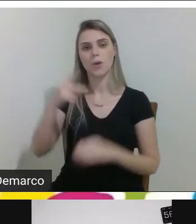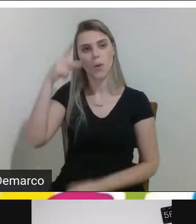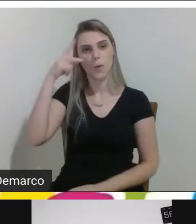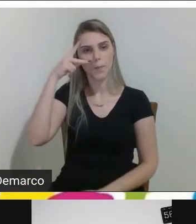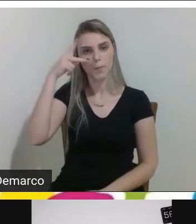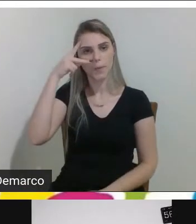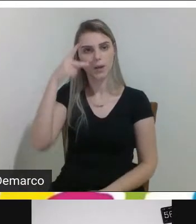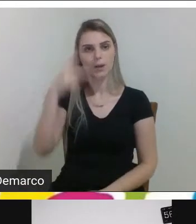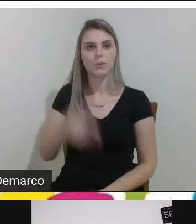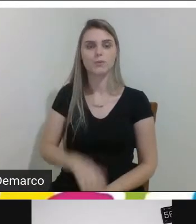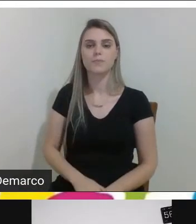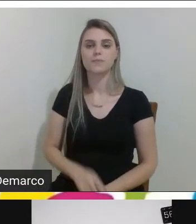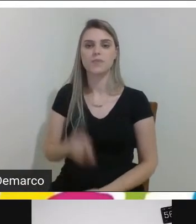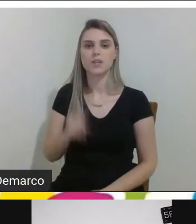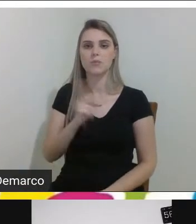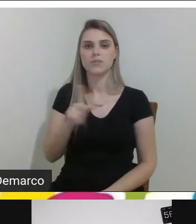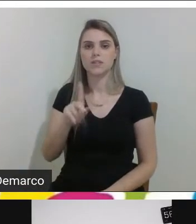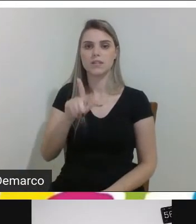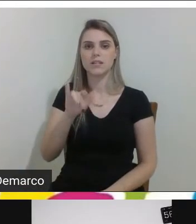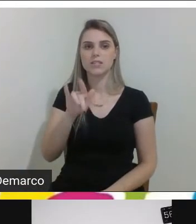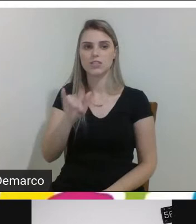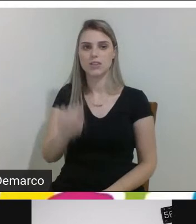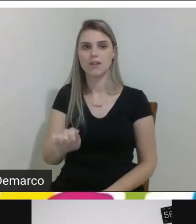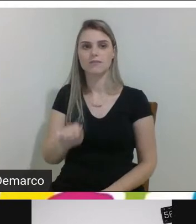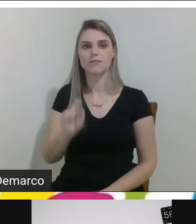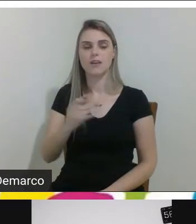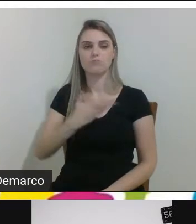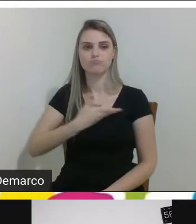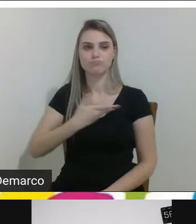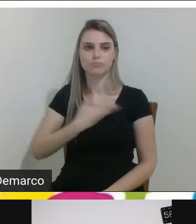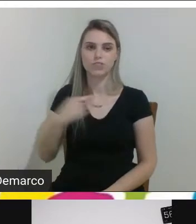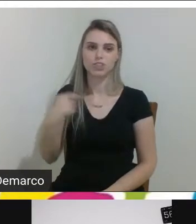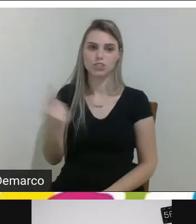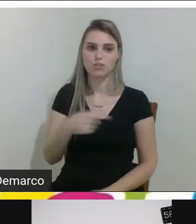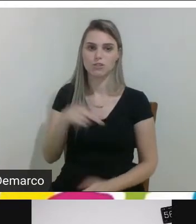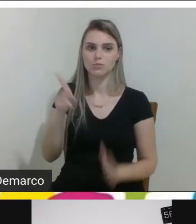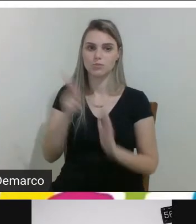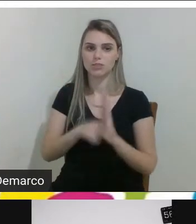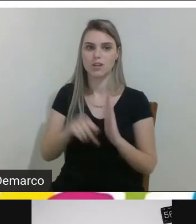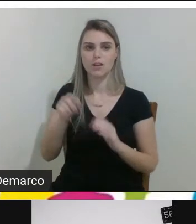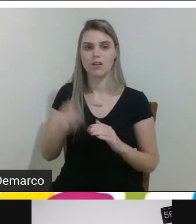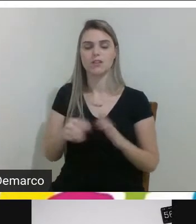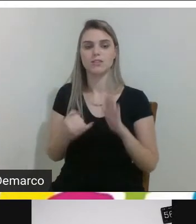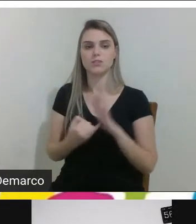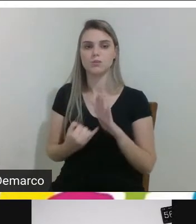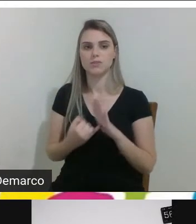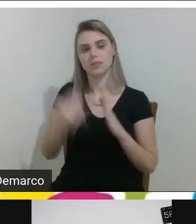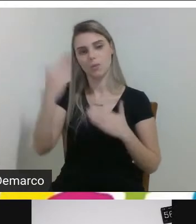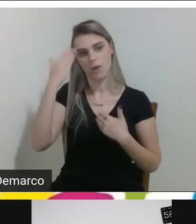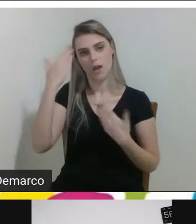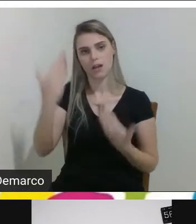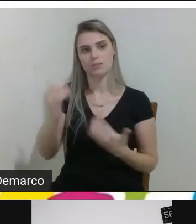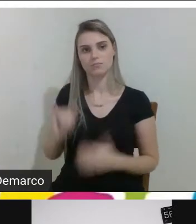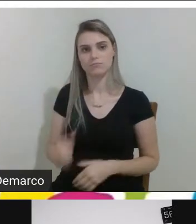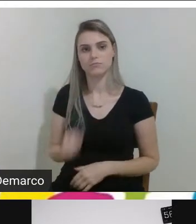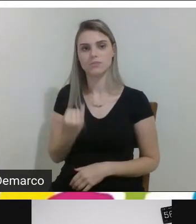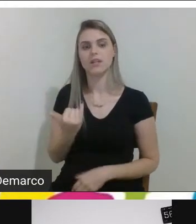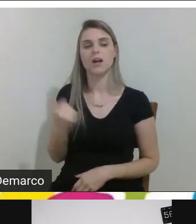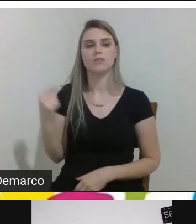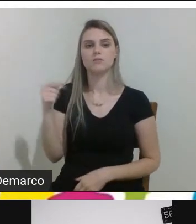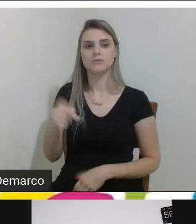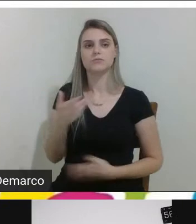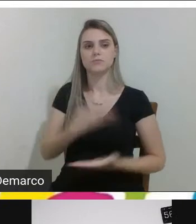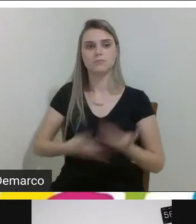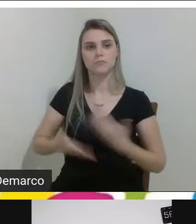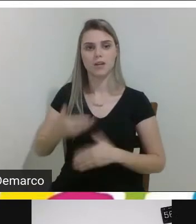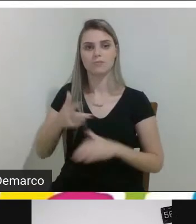Perronato a Profilígia que é parceira nossa nos projetos aqui na instituição agradeço aí a oportunidade de estar participando